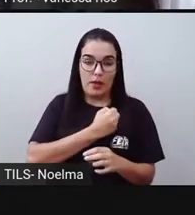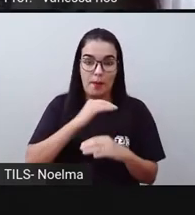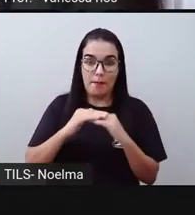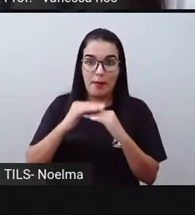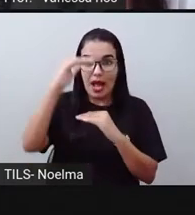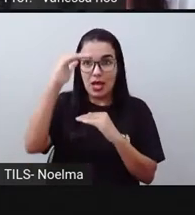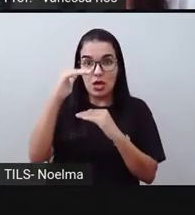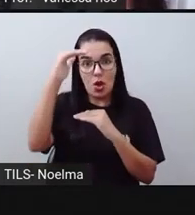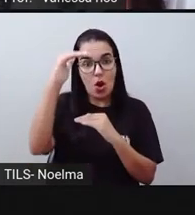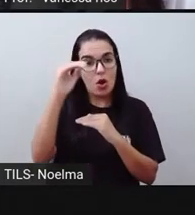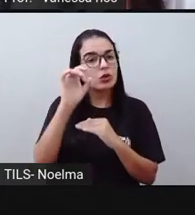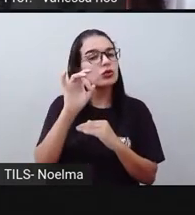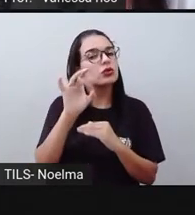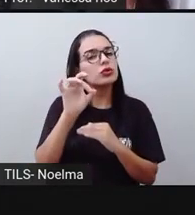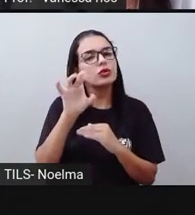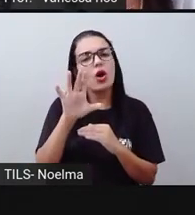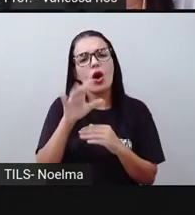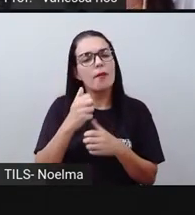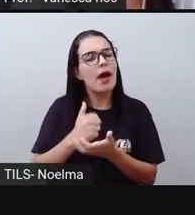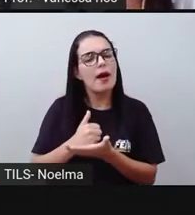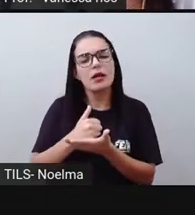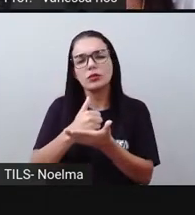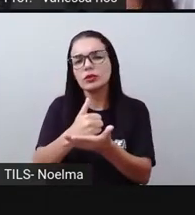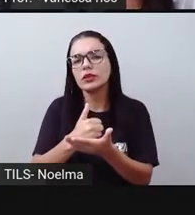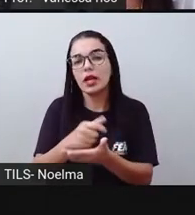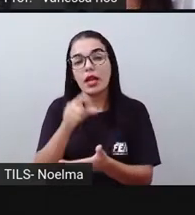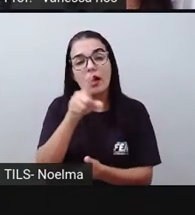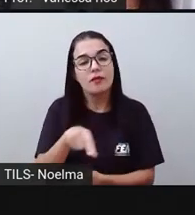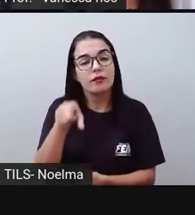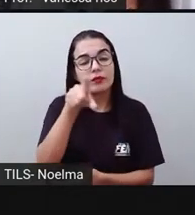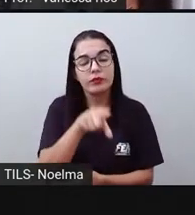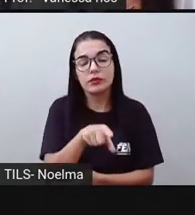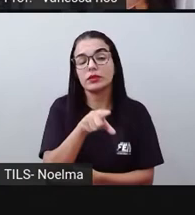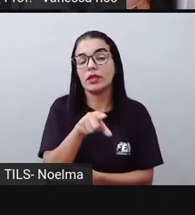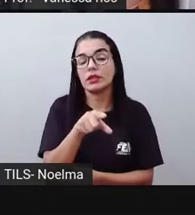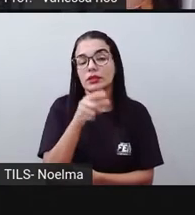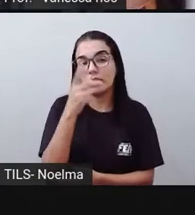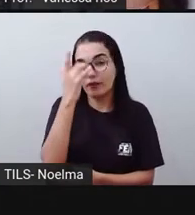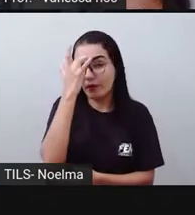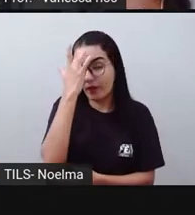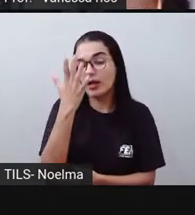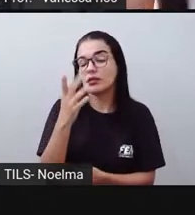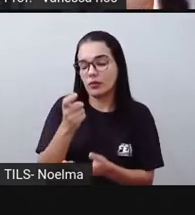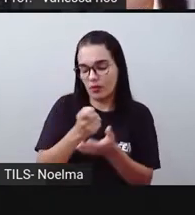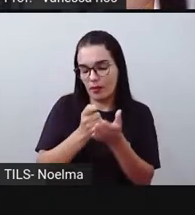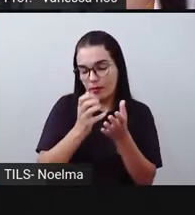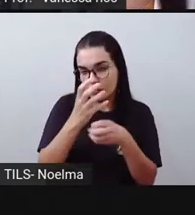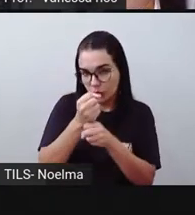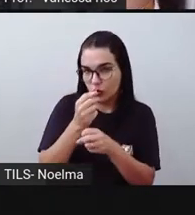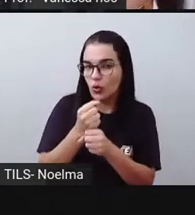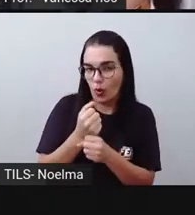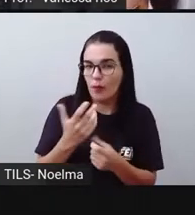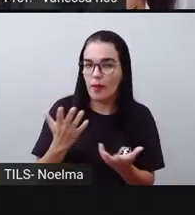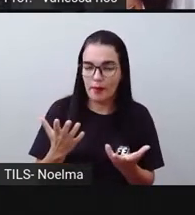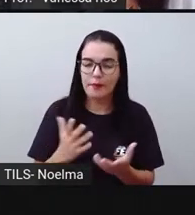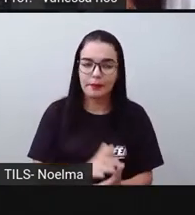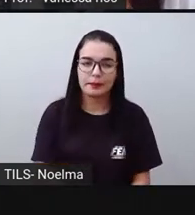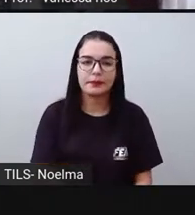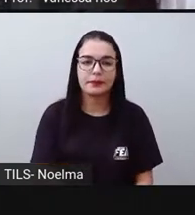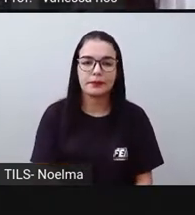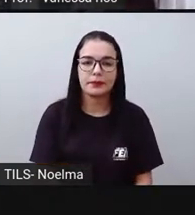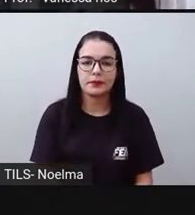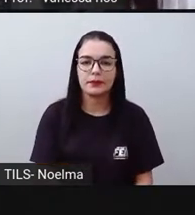menor, é na questão de auxiliar na montagem dessa conta. Porque vai ficar mais fácil nós fazermos a